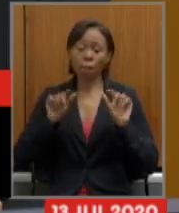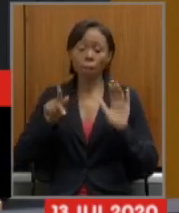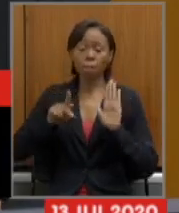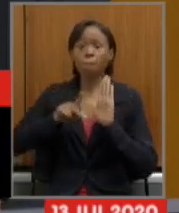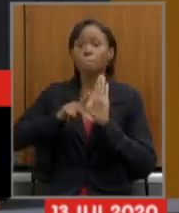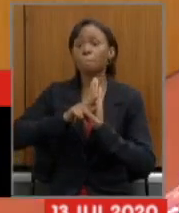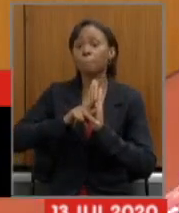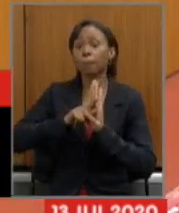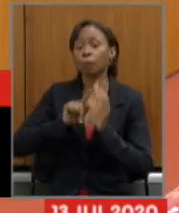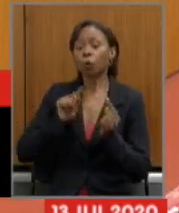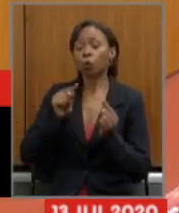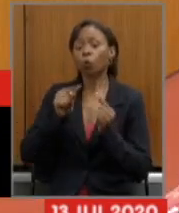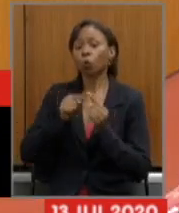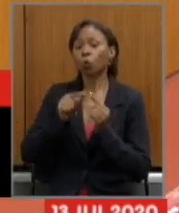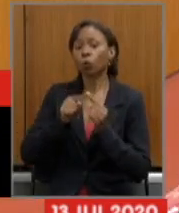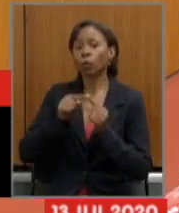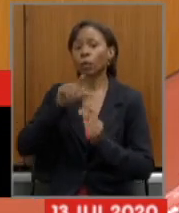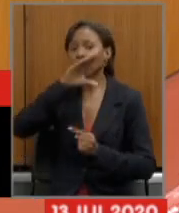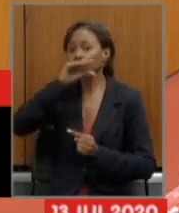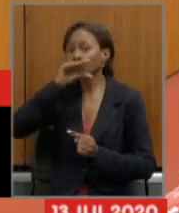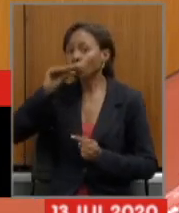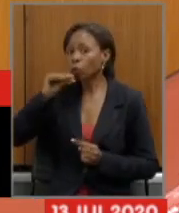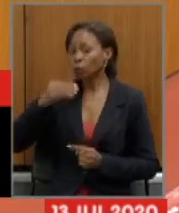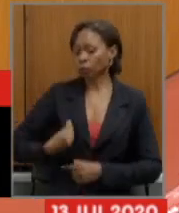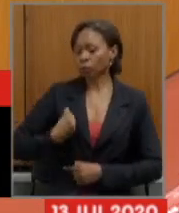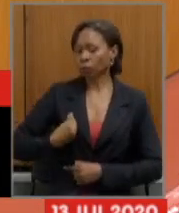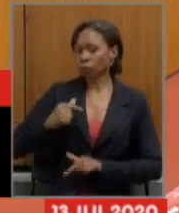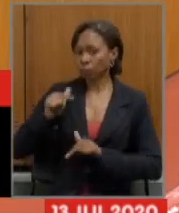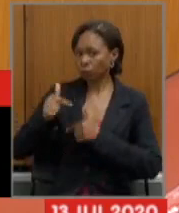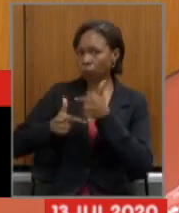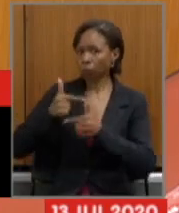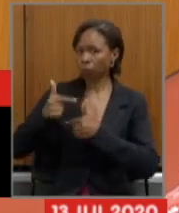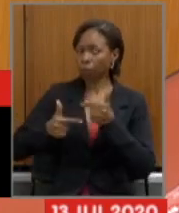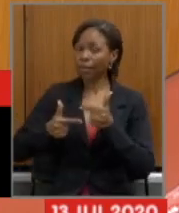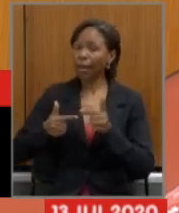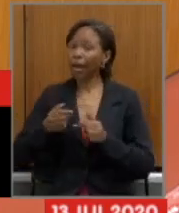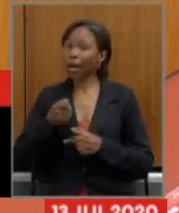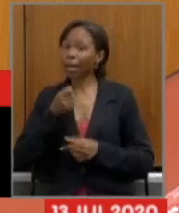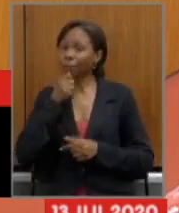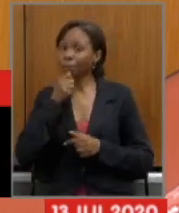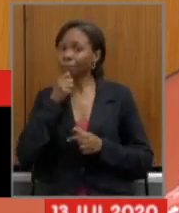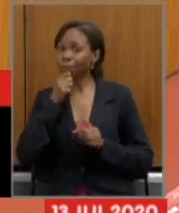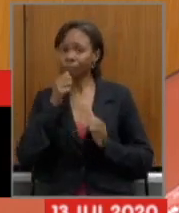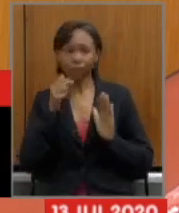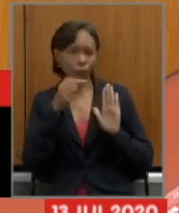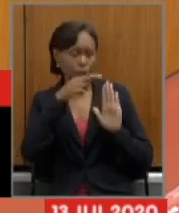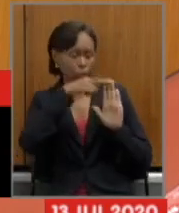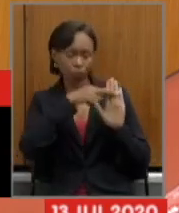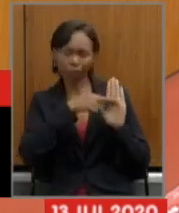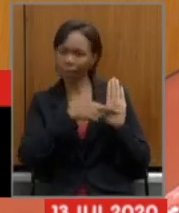que estão na ativa e que ainda não cumpriram os requisitos de aposentadoria.